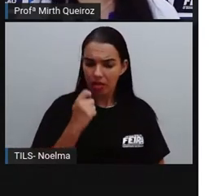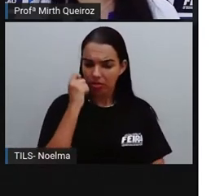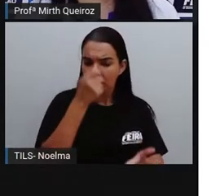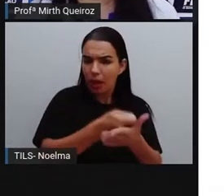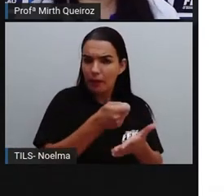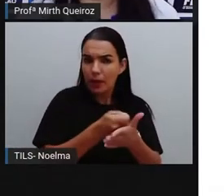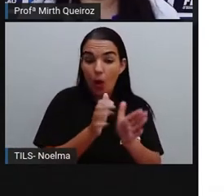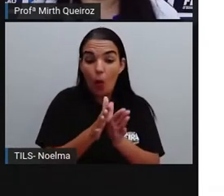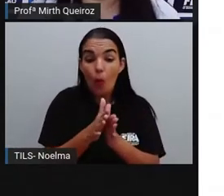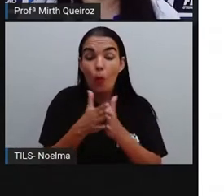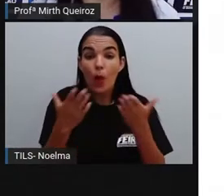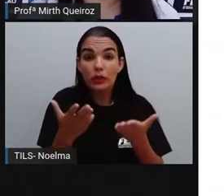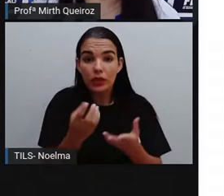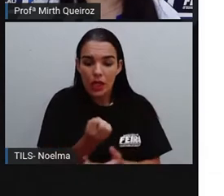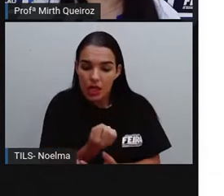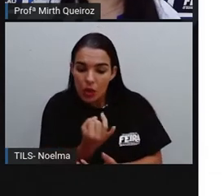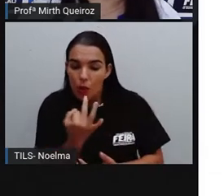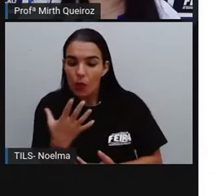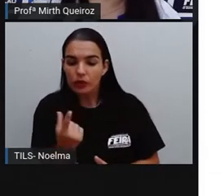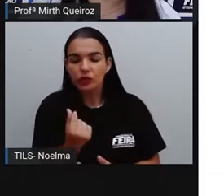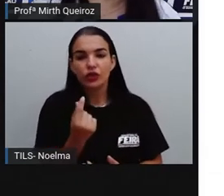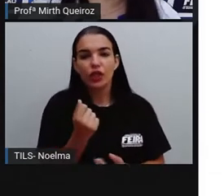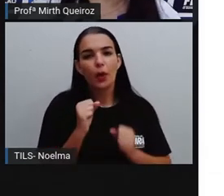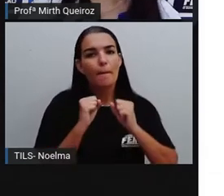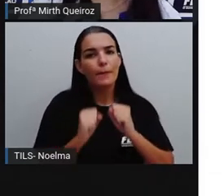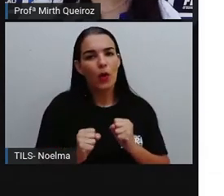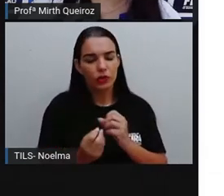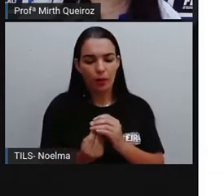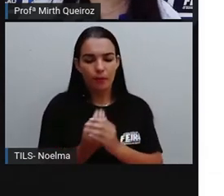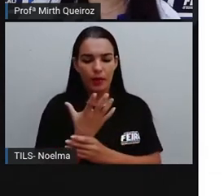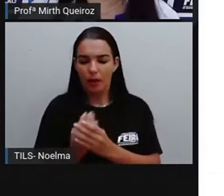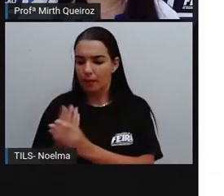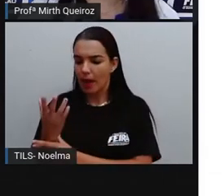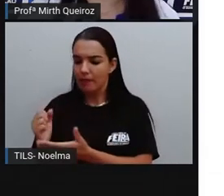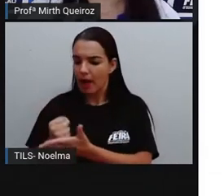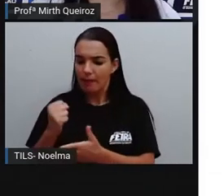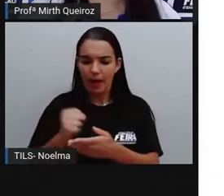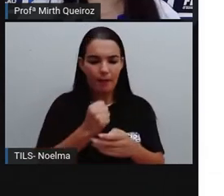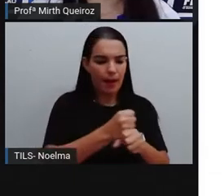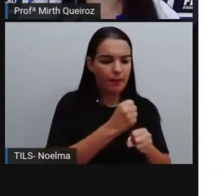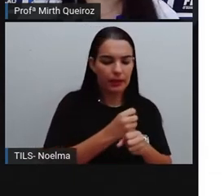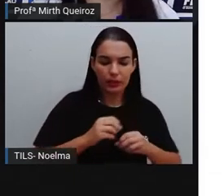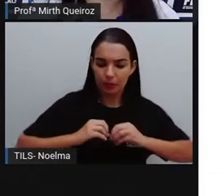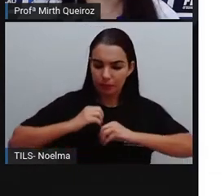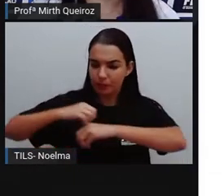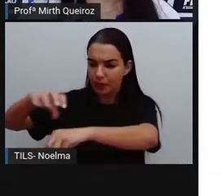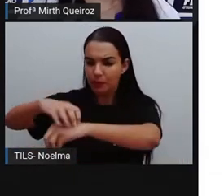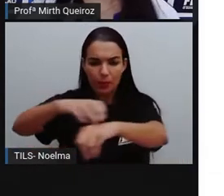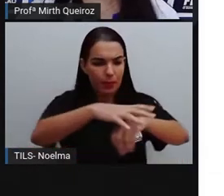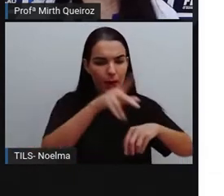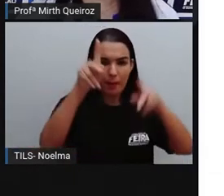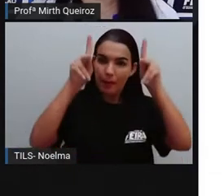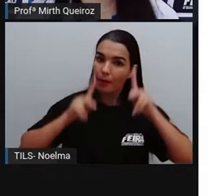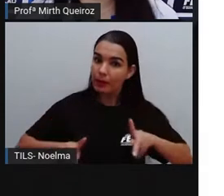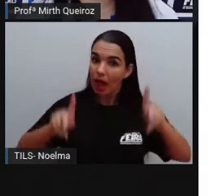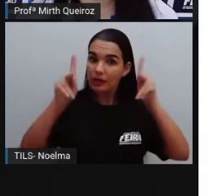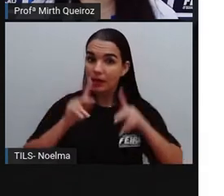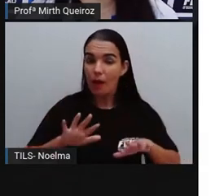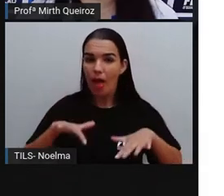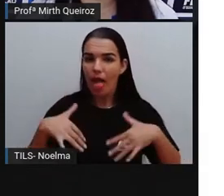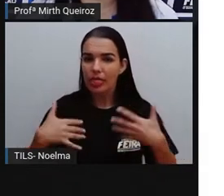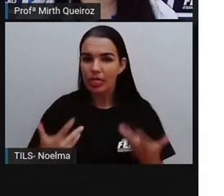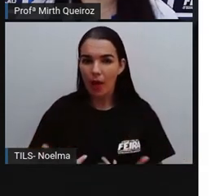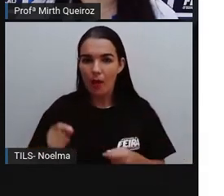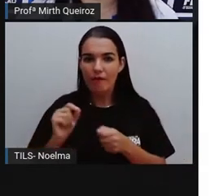e quanto dinheiro deve ser fabricado e distribuído para a população. A fabricação